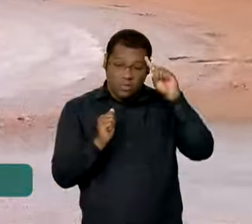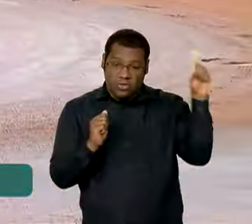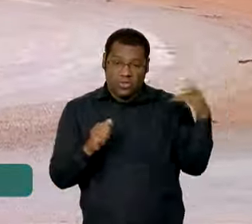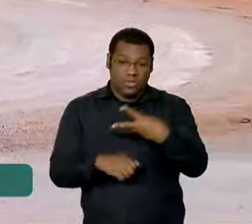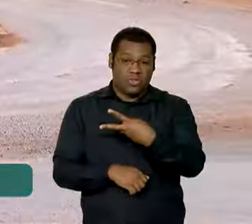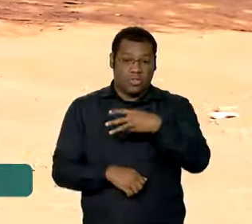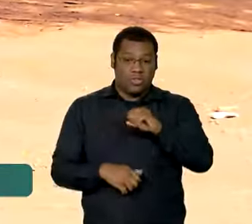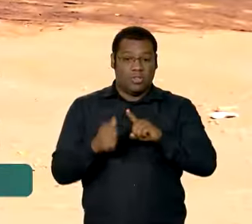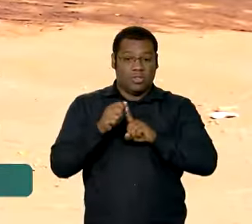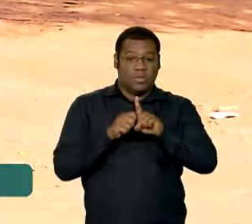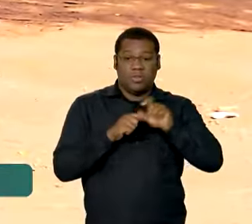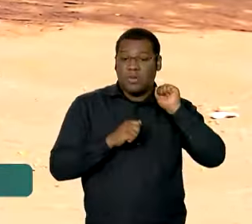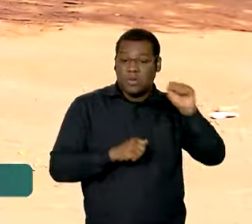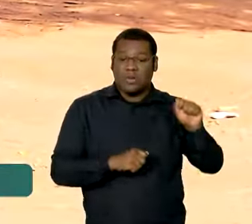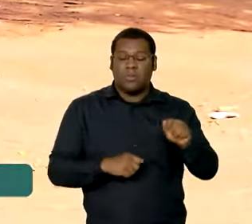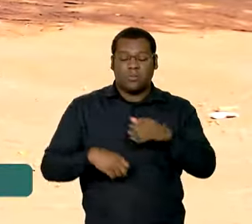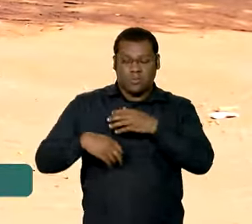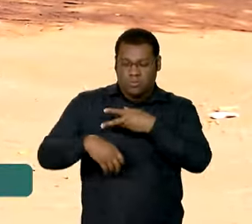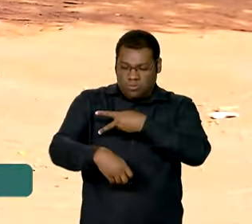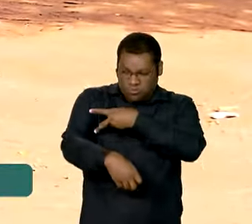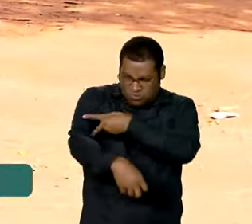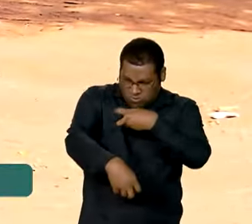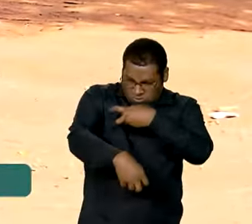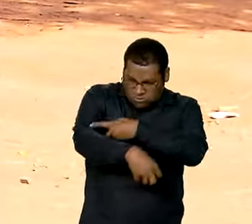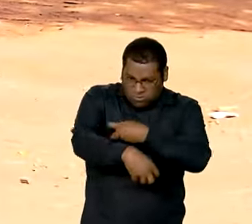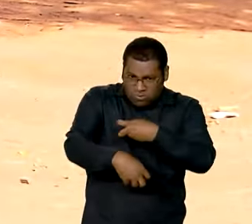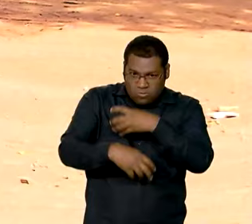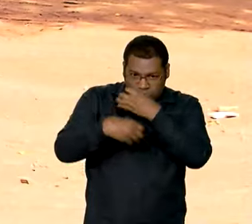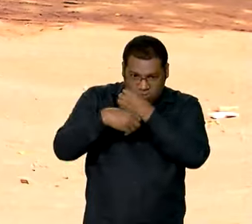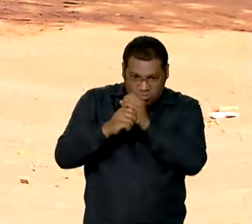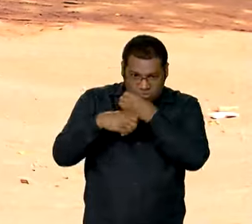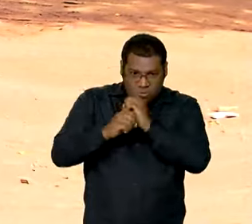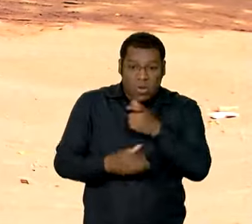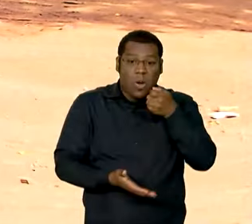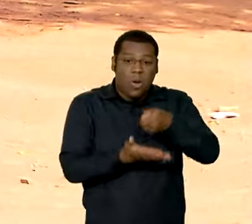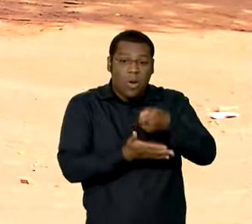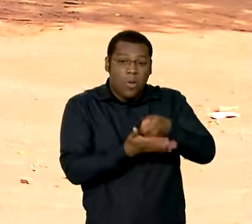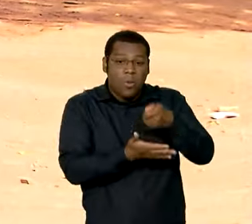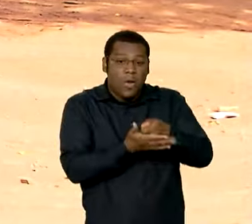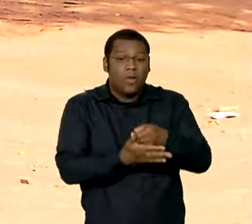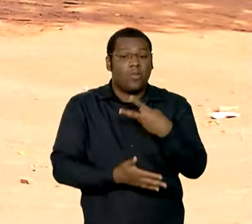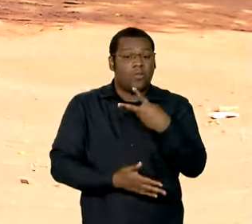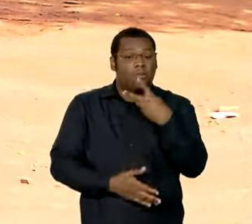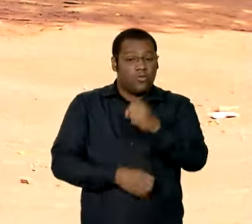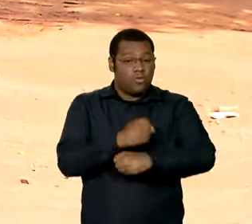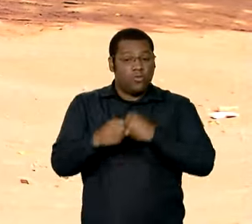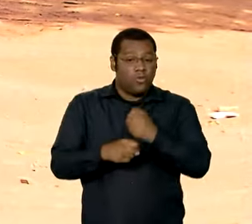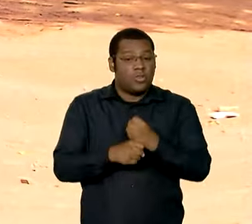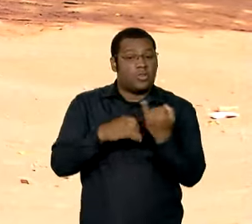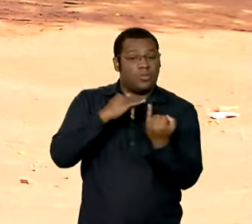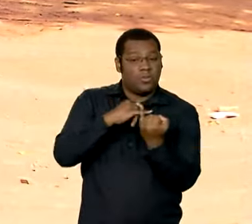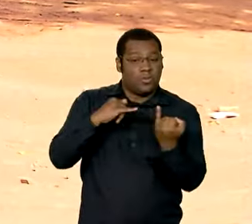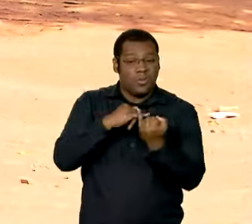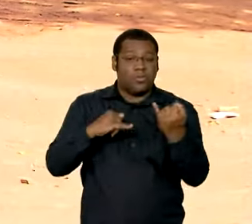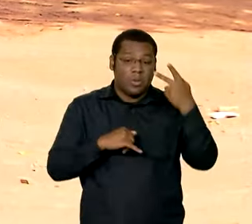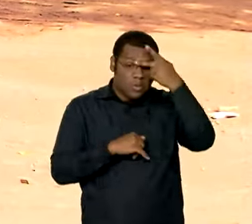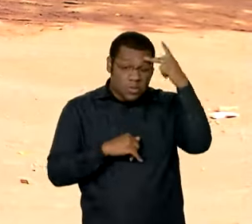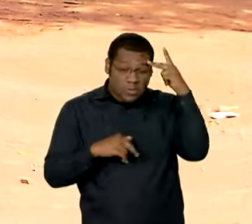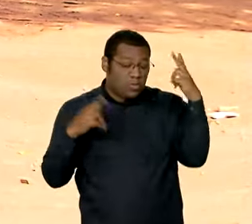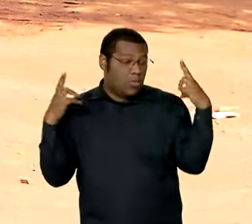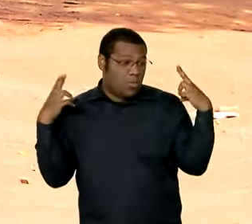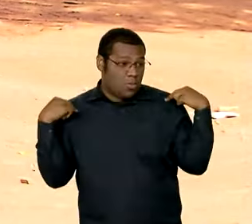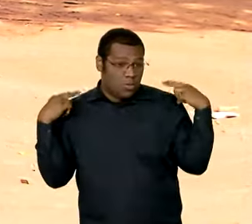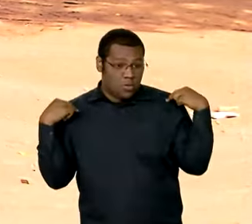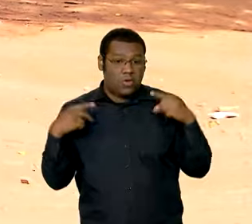30 de abril. O exame toxicológico é obrigatório a cada dois anos e meio para motoristas das